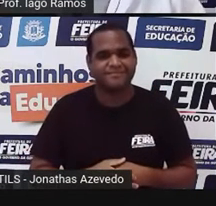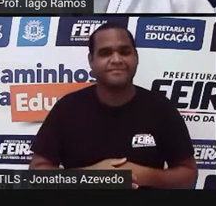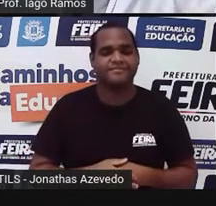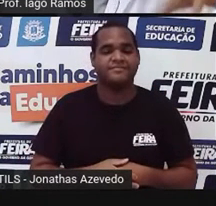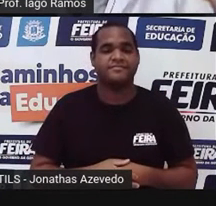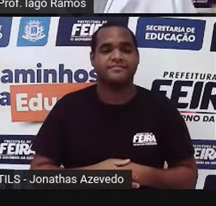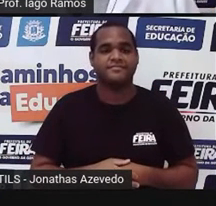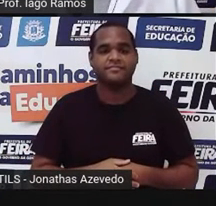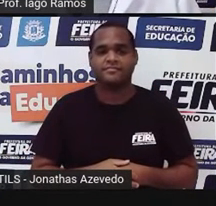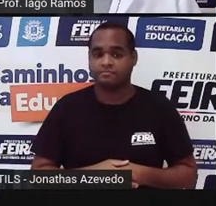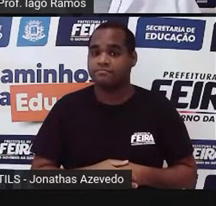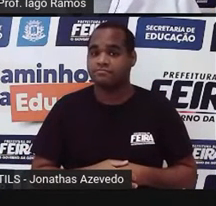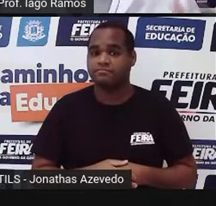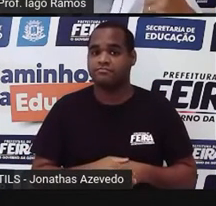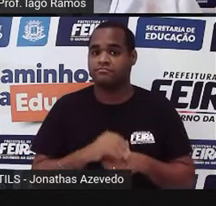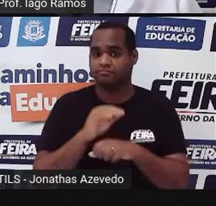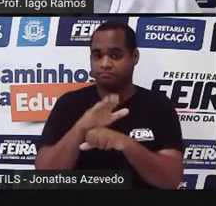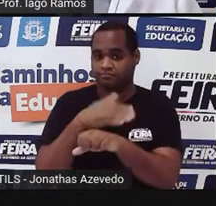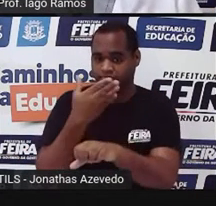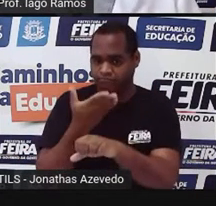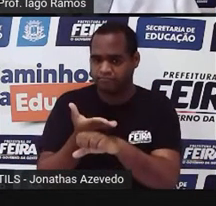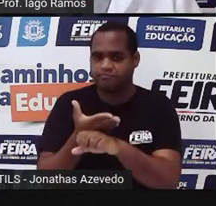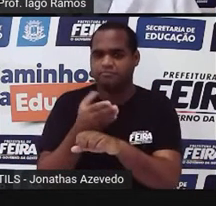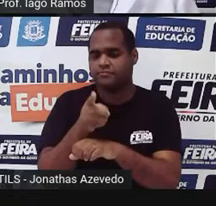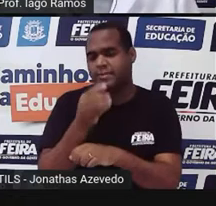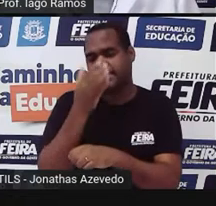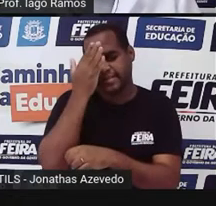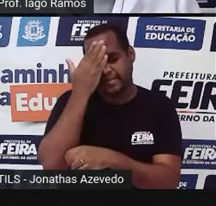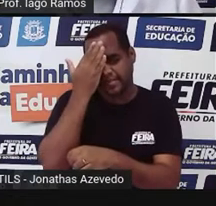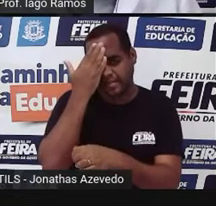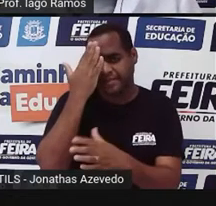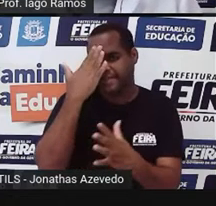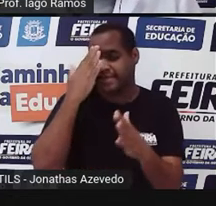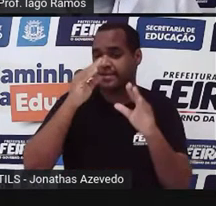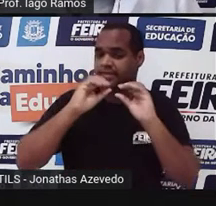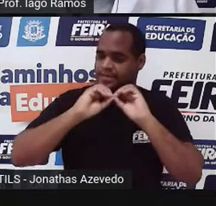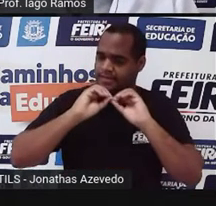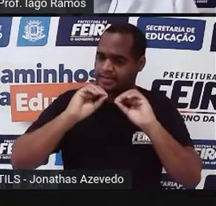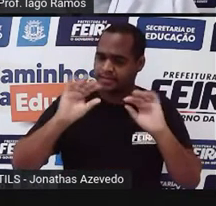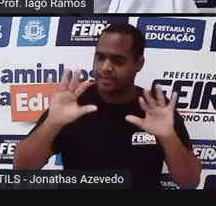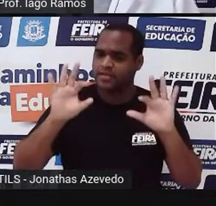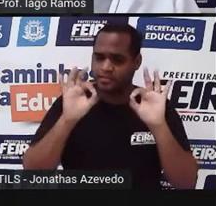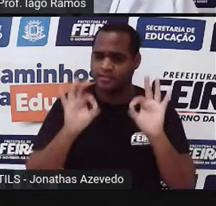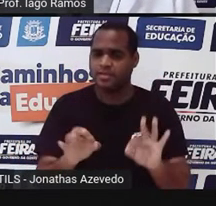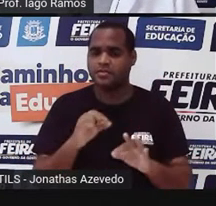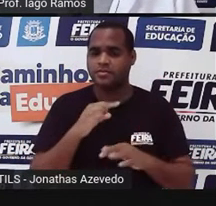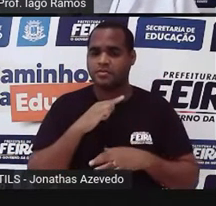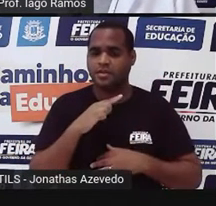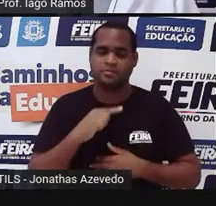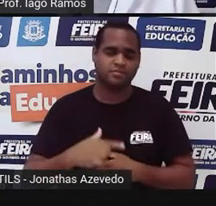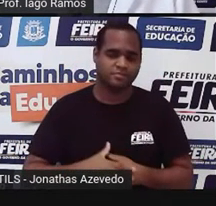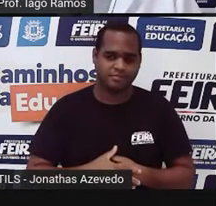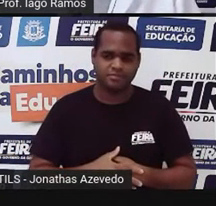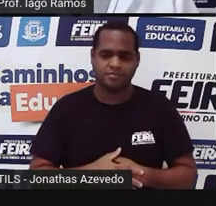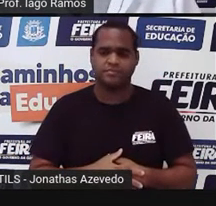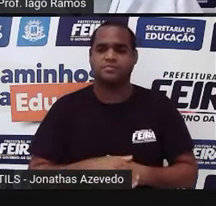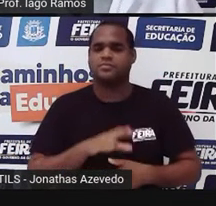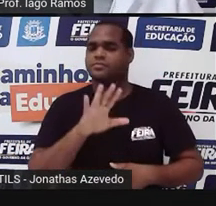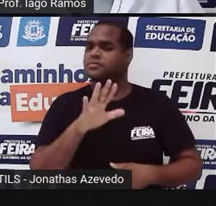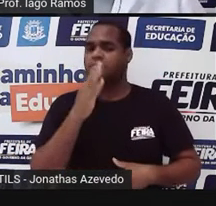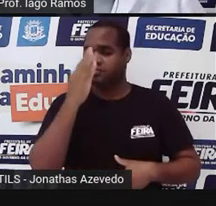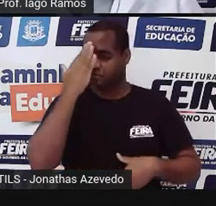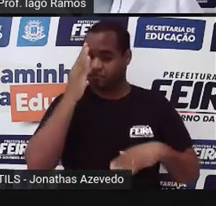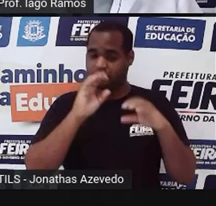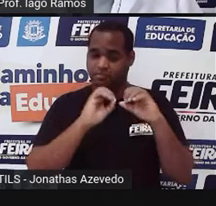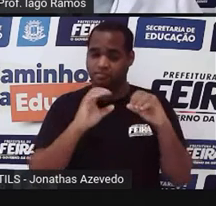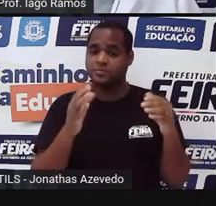até aqui, eu sei que você entendeu alguma coisa, né? Mas eu quero saber o que é que você entendeu